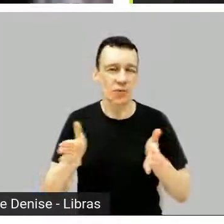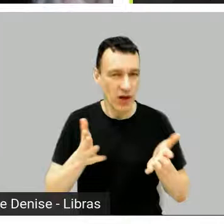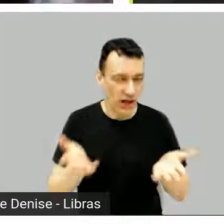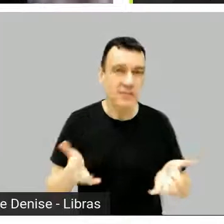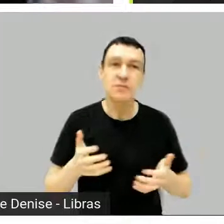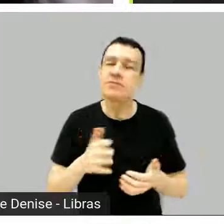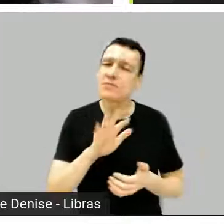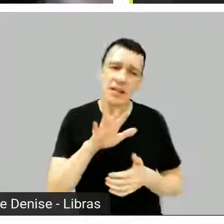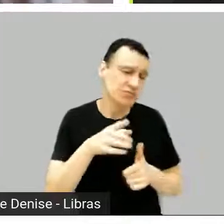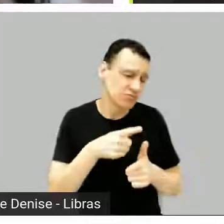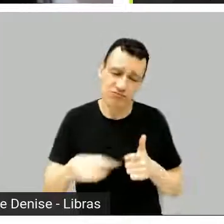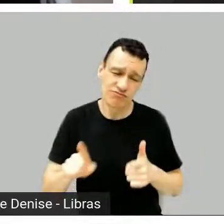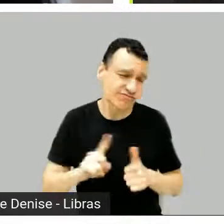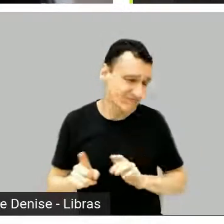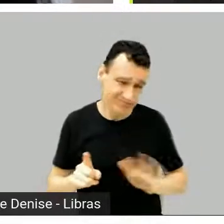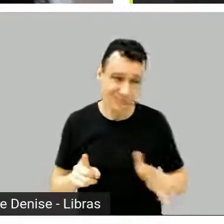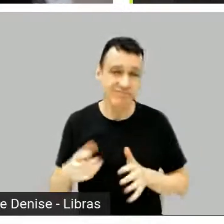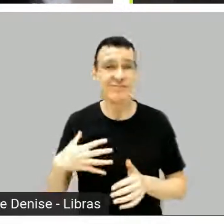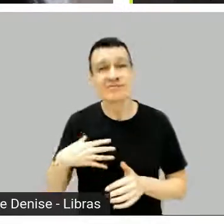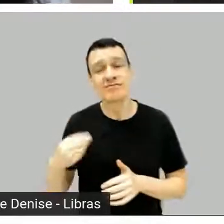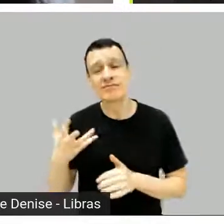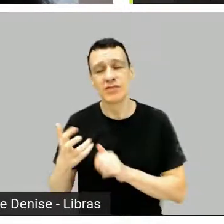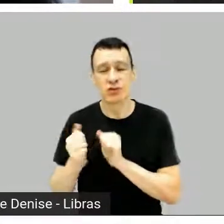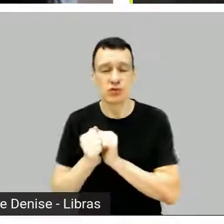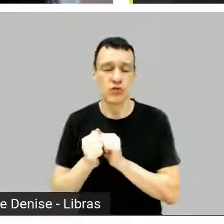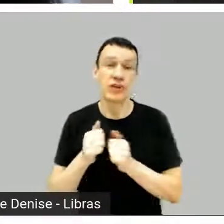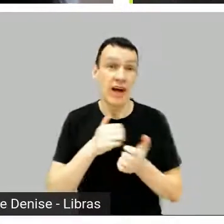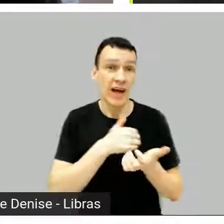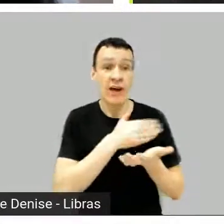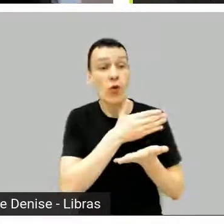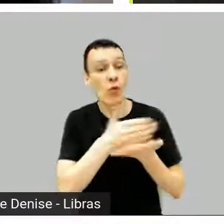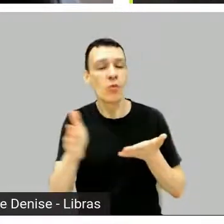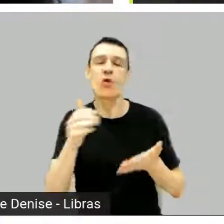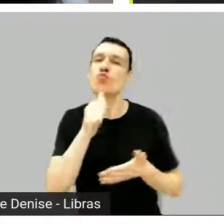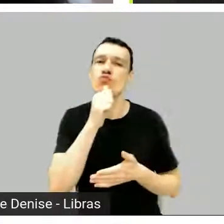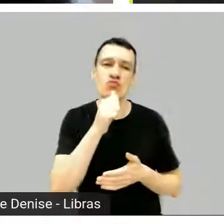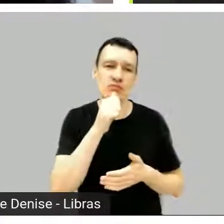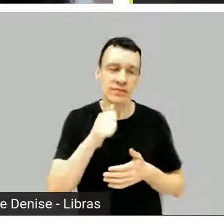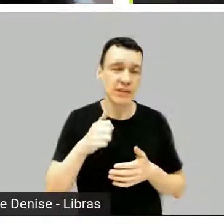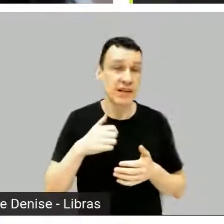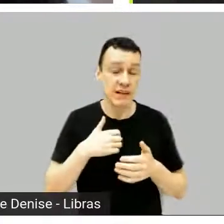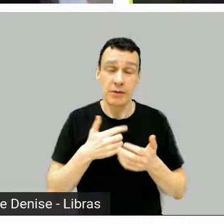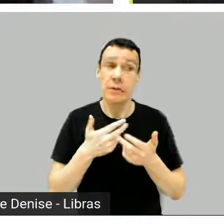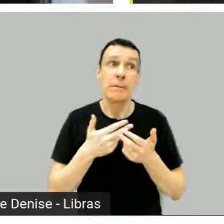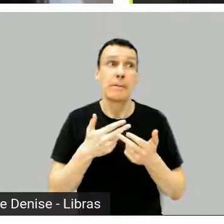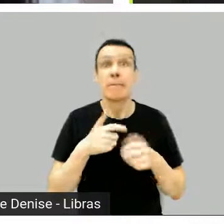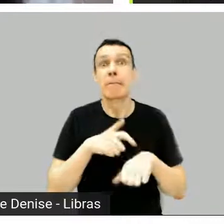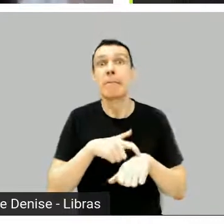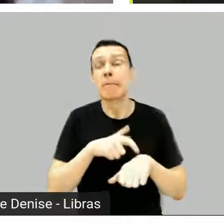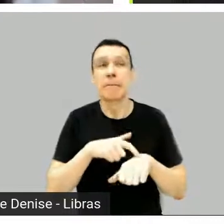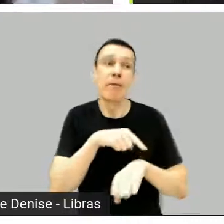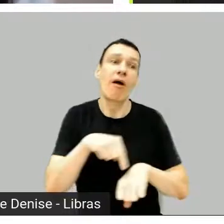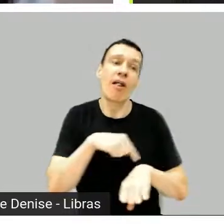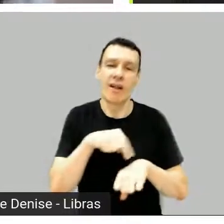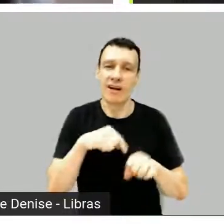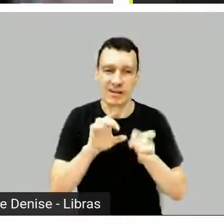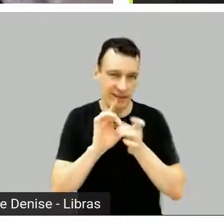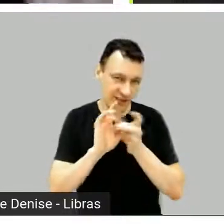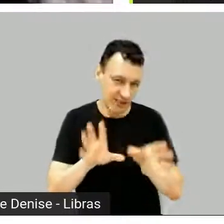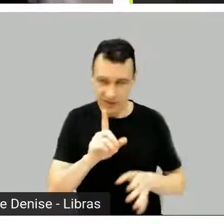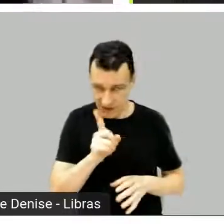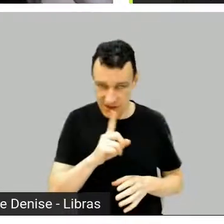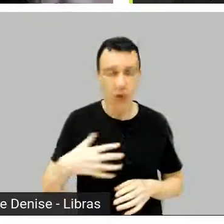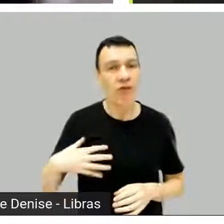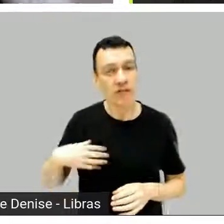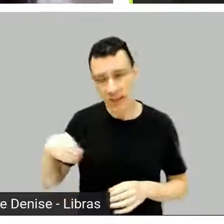assistindo desse começo, assim, às vezes eu sento lá com ela, assisto um pouco, mas eu não tenho tanto tempo livre quanto ela, então eu vou